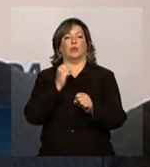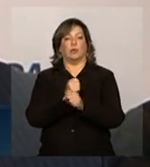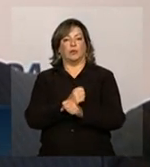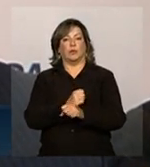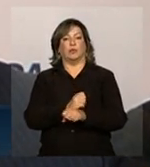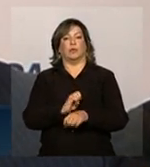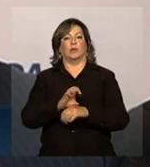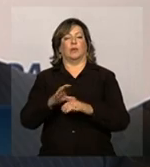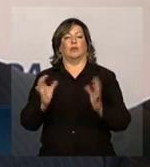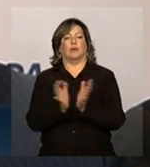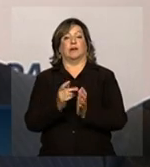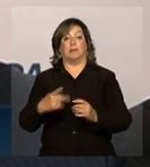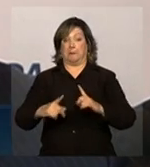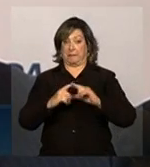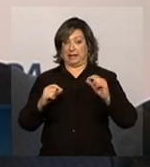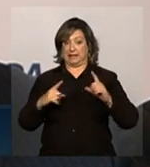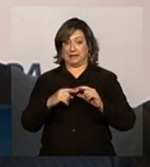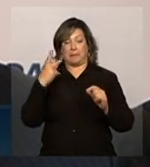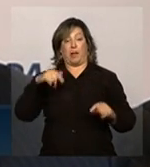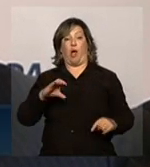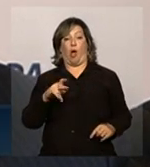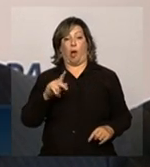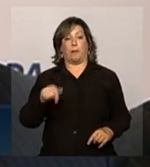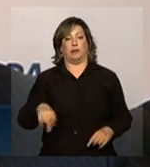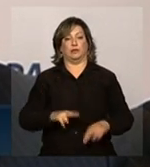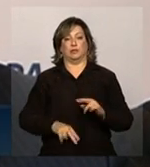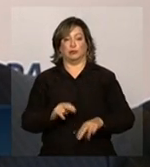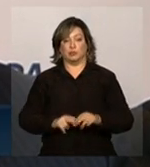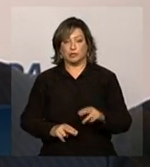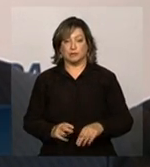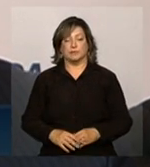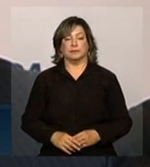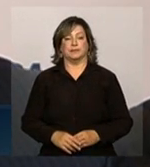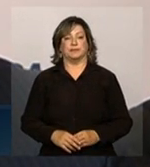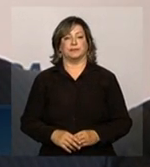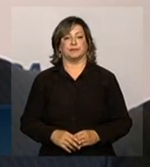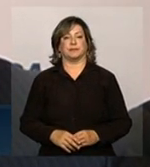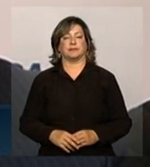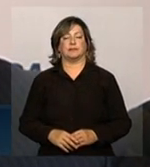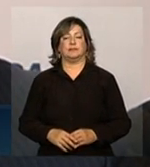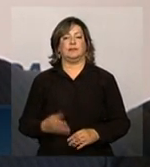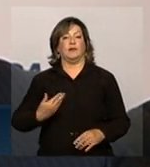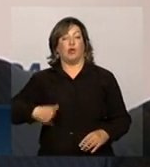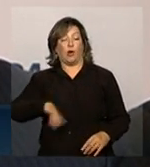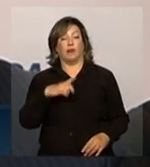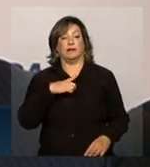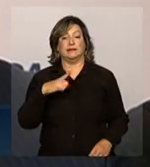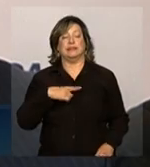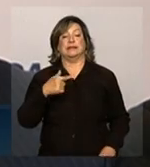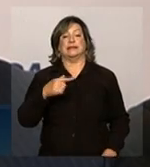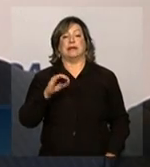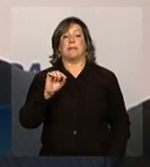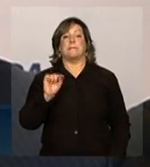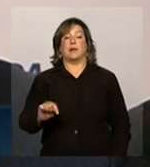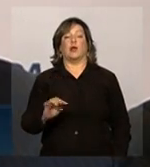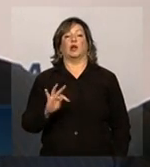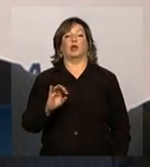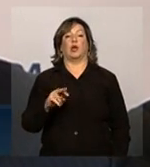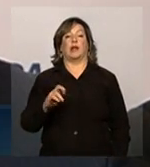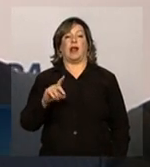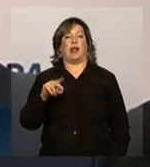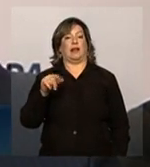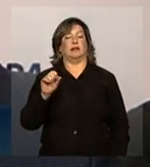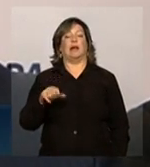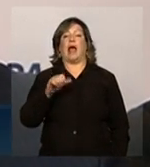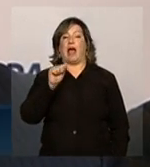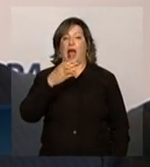Estádio Nacional de Brasília para a Copa, agora em junho. Nós temos 70 mil toneladas de aço